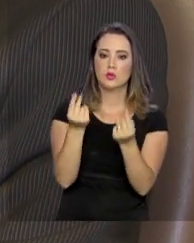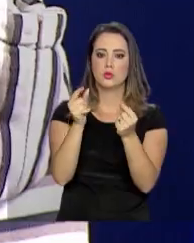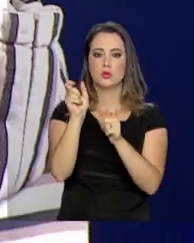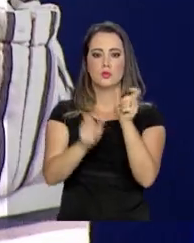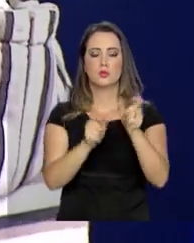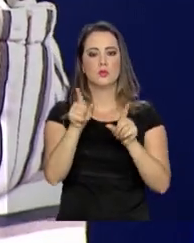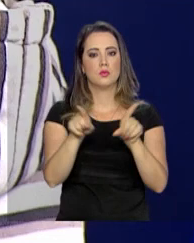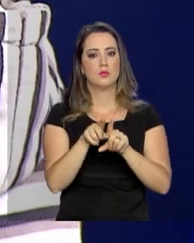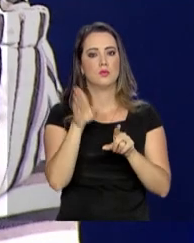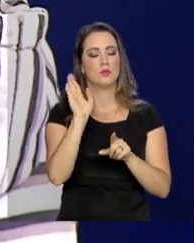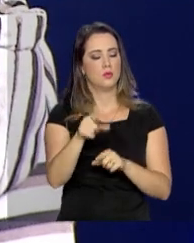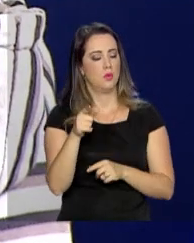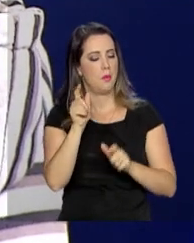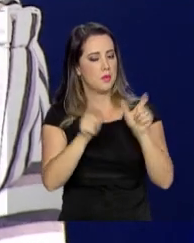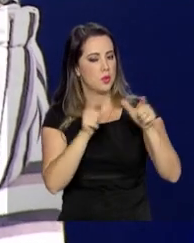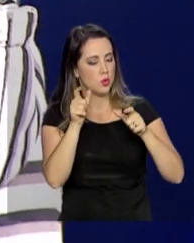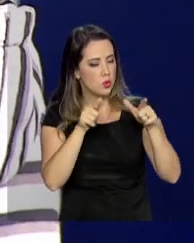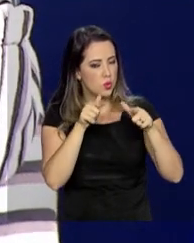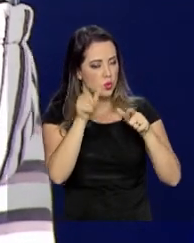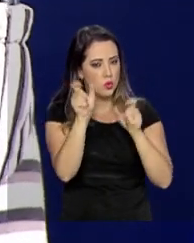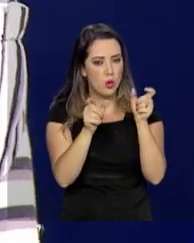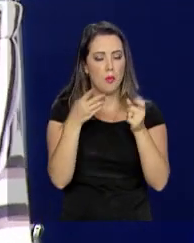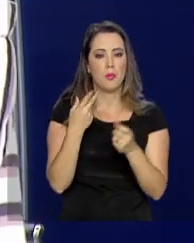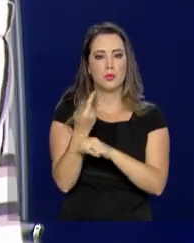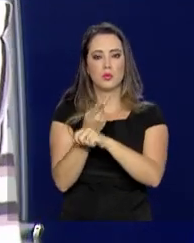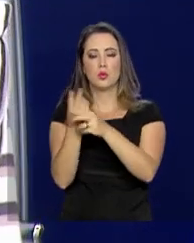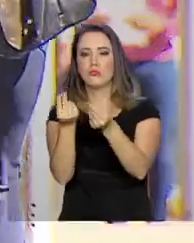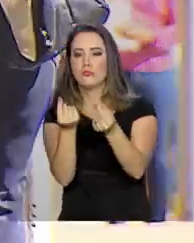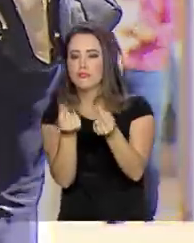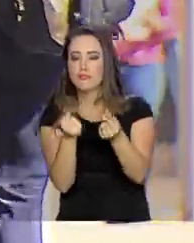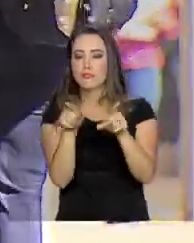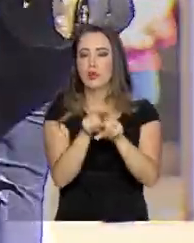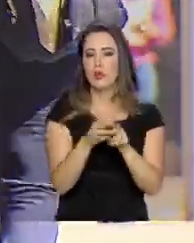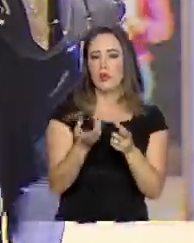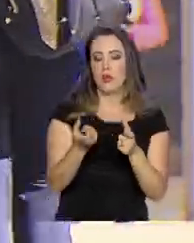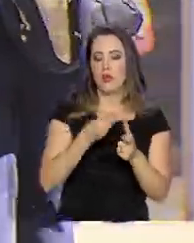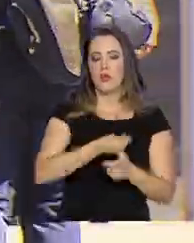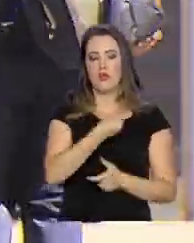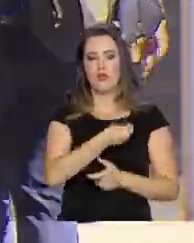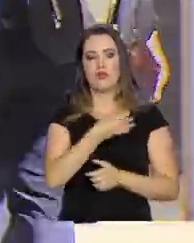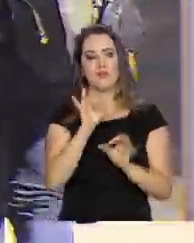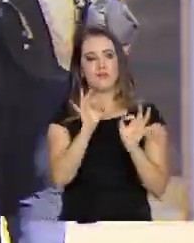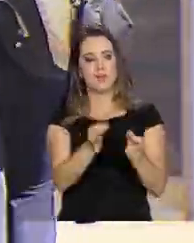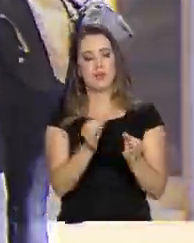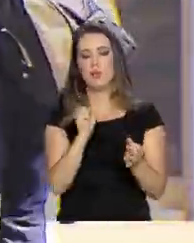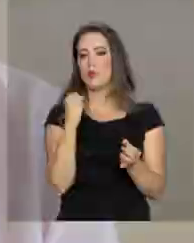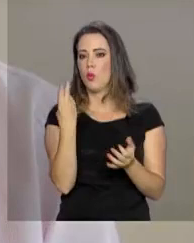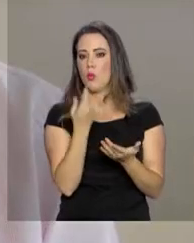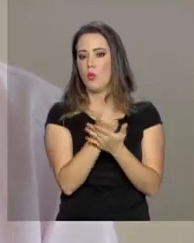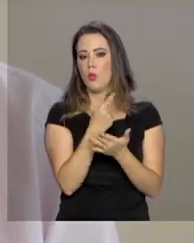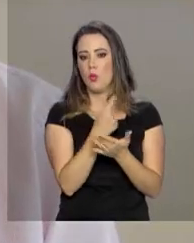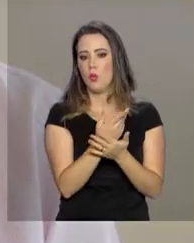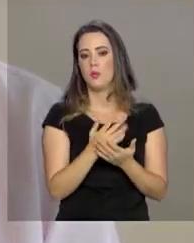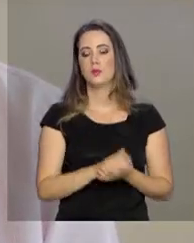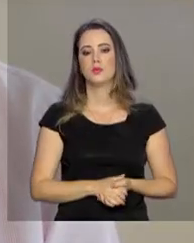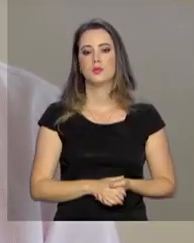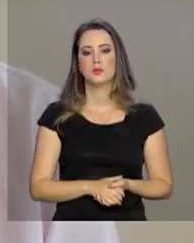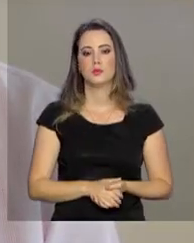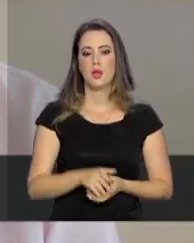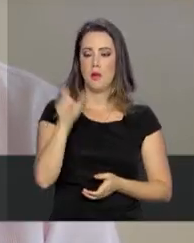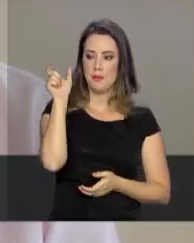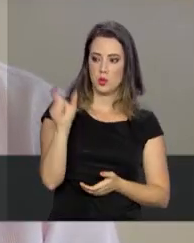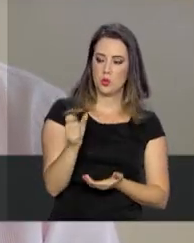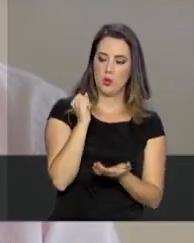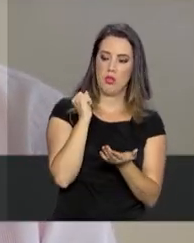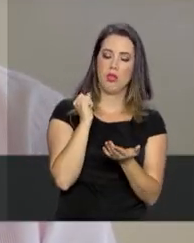trabalhador. E o trabalhador pode aproveitar o recurso para colocar a vida em dia ou fazer uma compra. Sempre quando eles estão devendo,